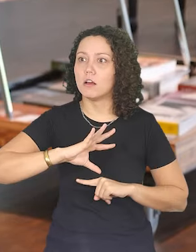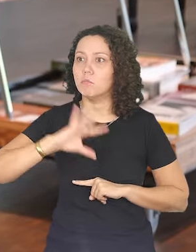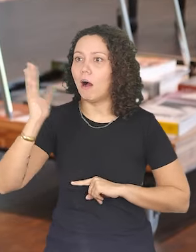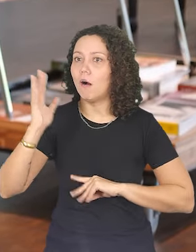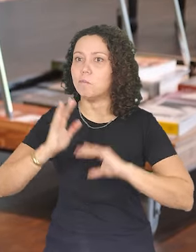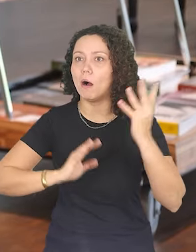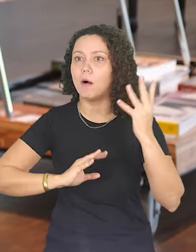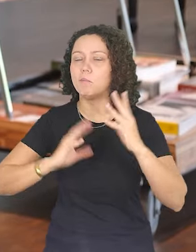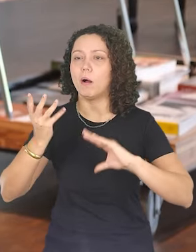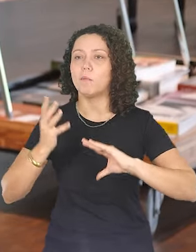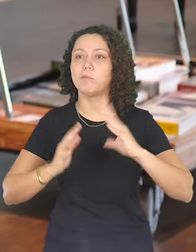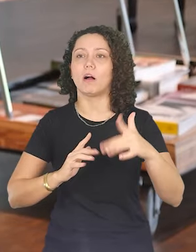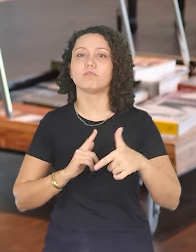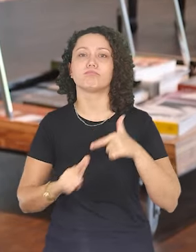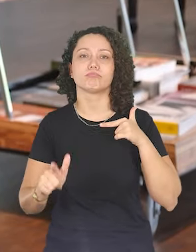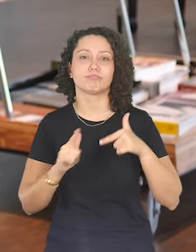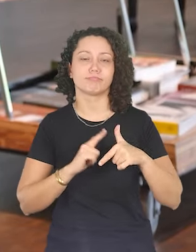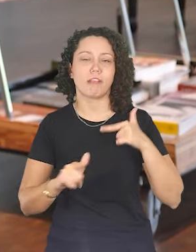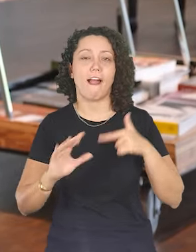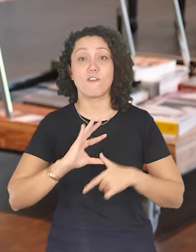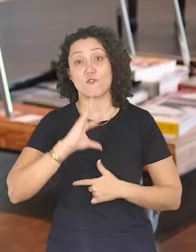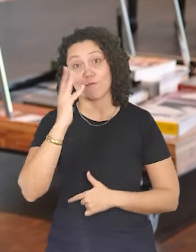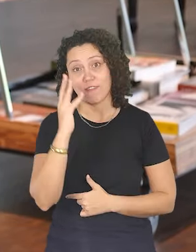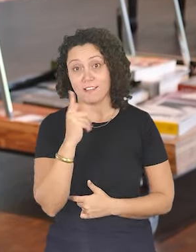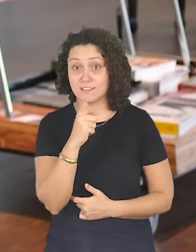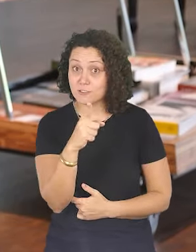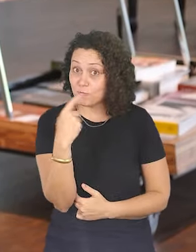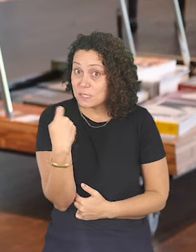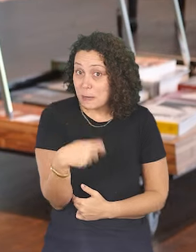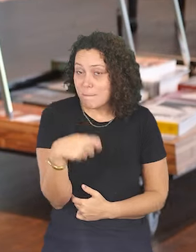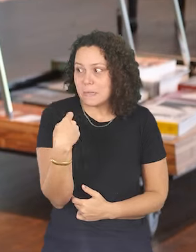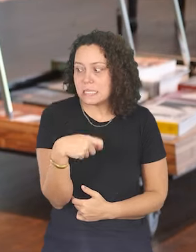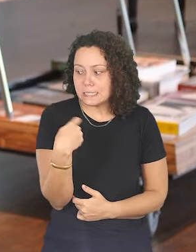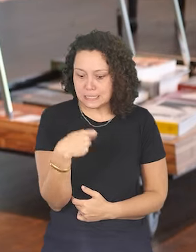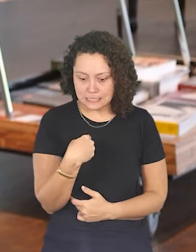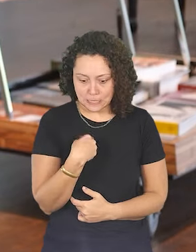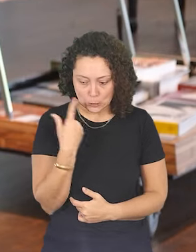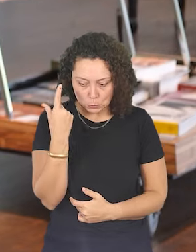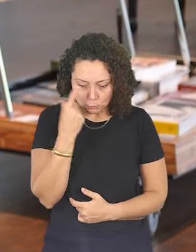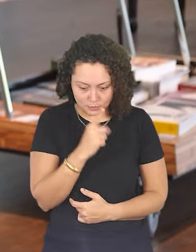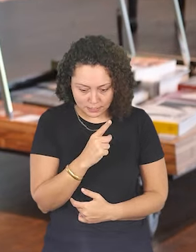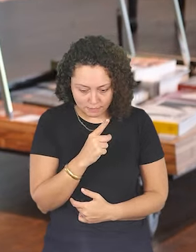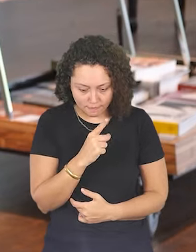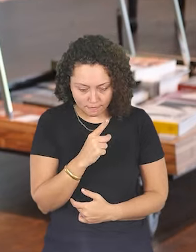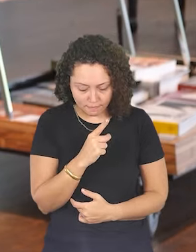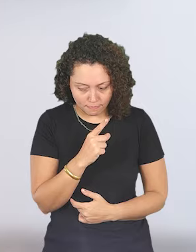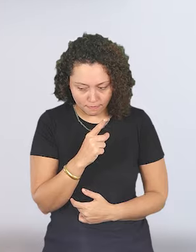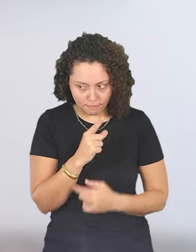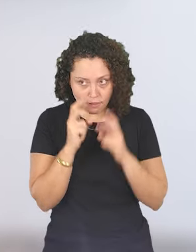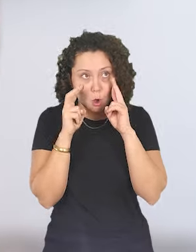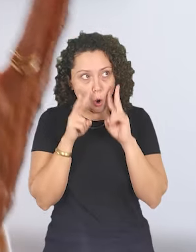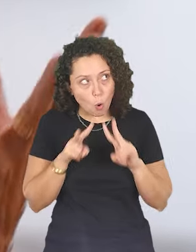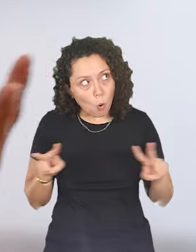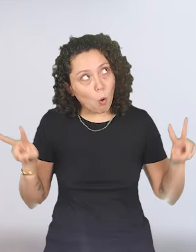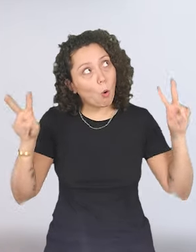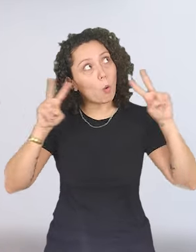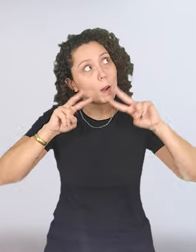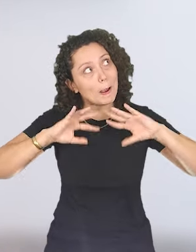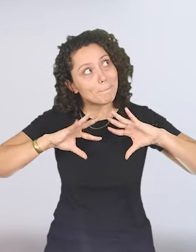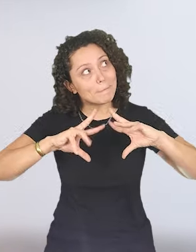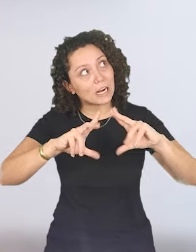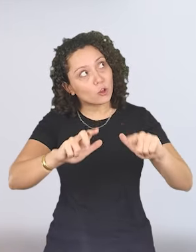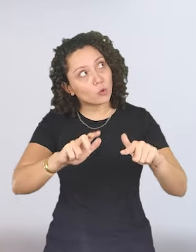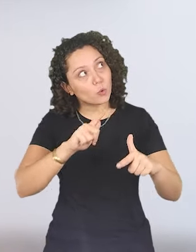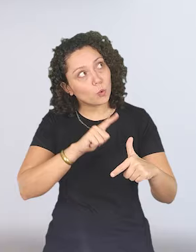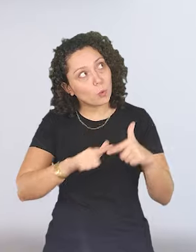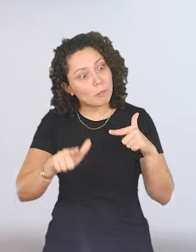imprevistos acontecem o tempo todo. Então, você tem que ser uma pessoa que consiga olhar para o todo